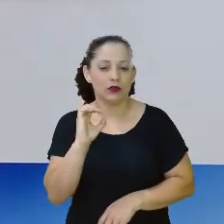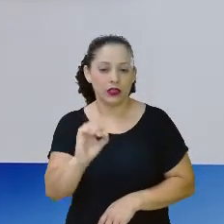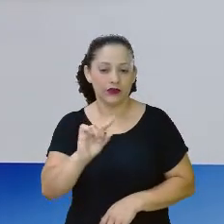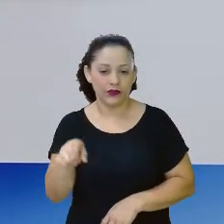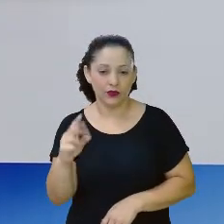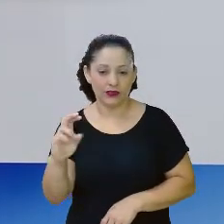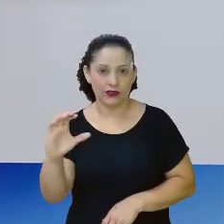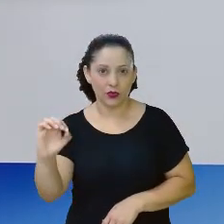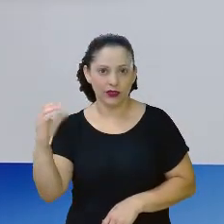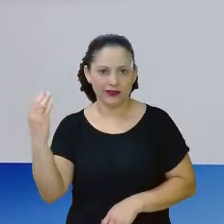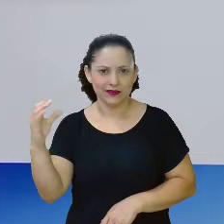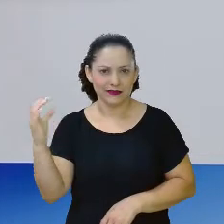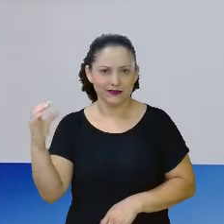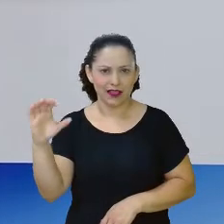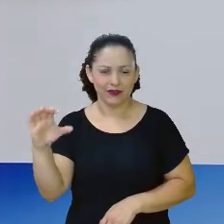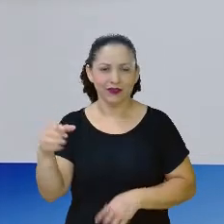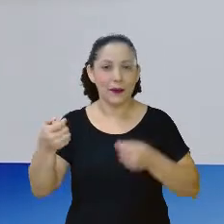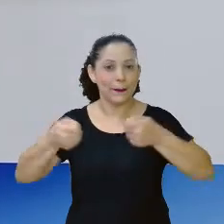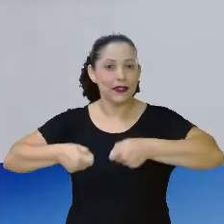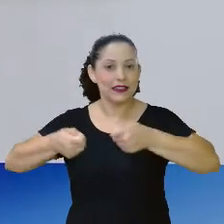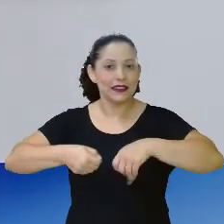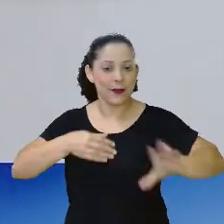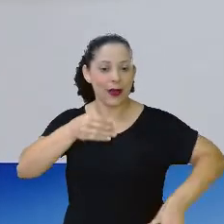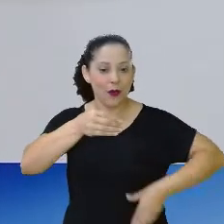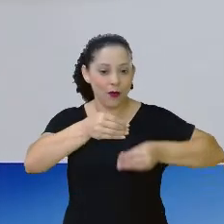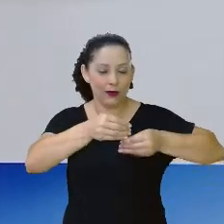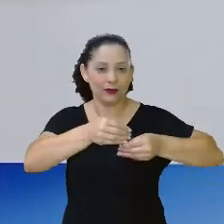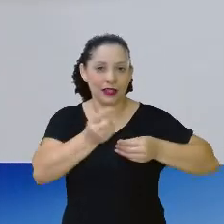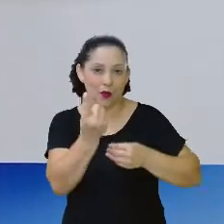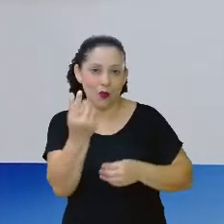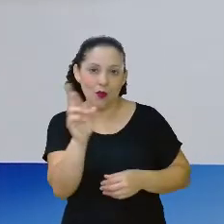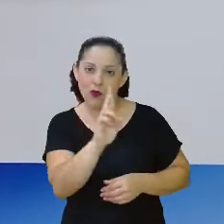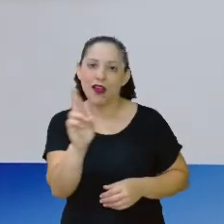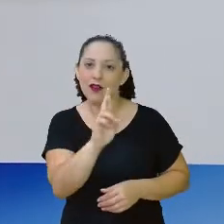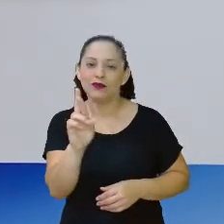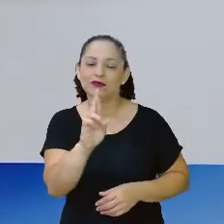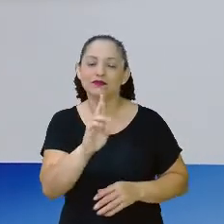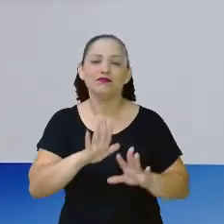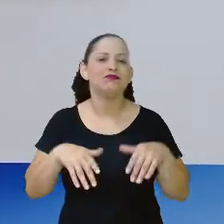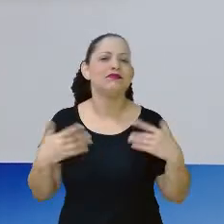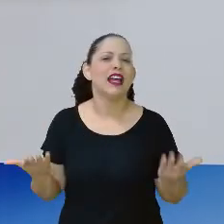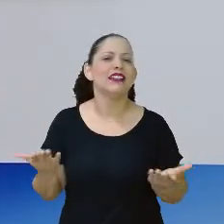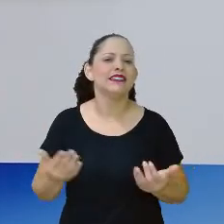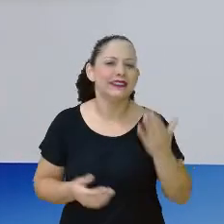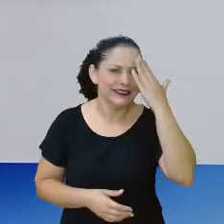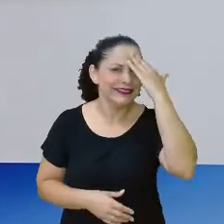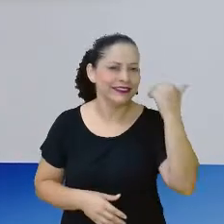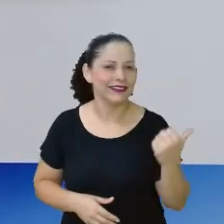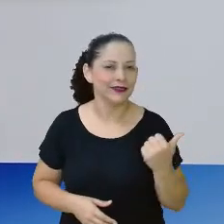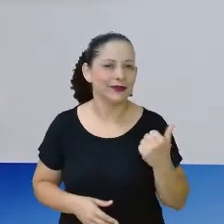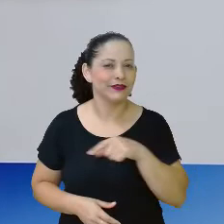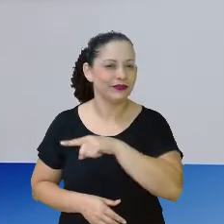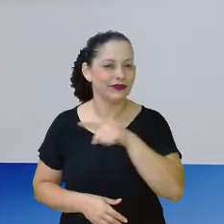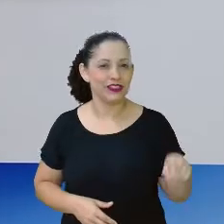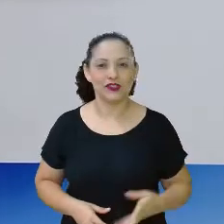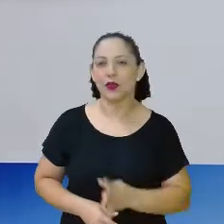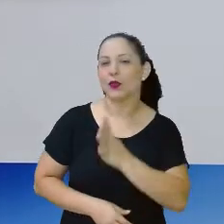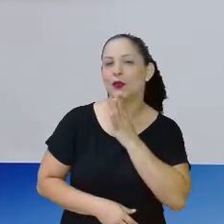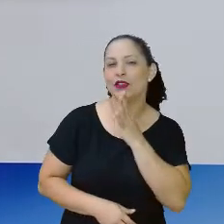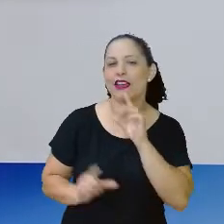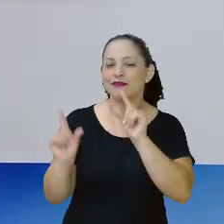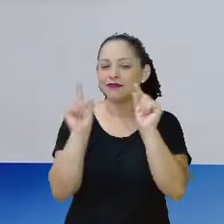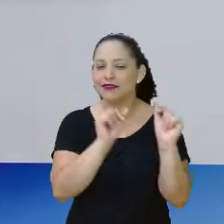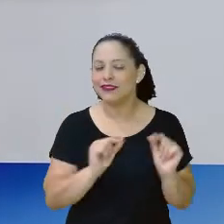são necessárias para eu completar um real? Será que você sabe? Você domina aí essa área de dinheiro, ninguém